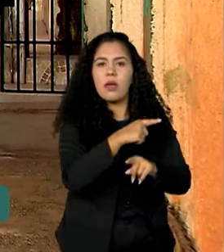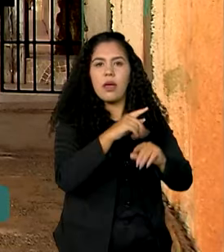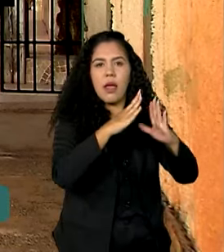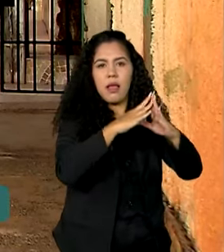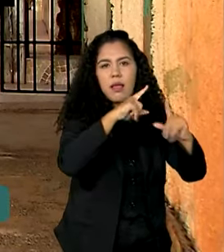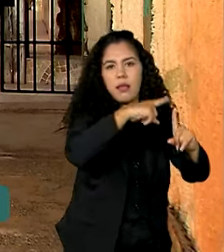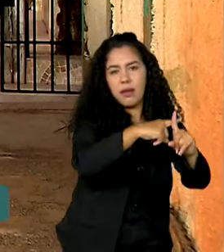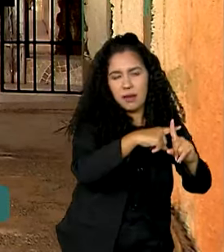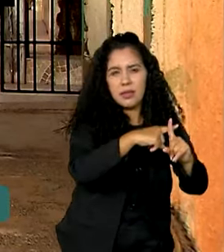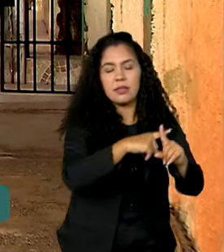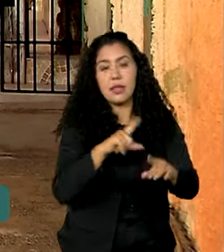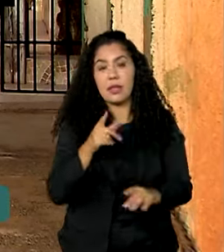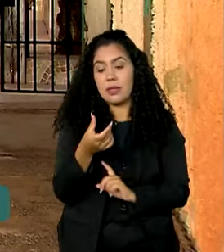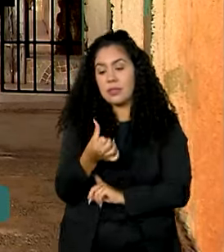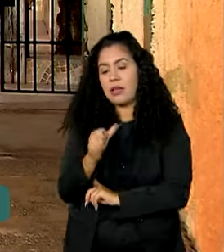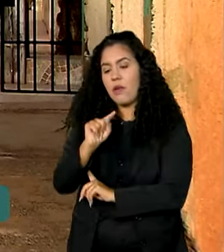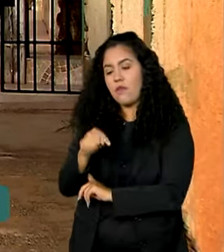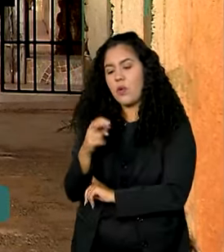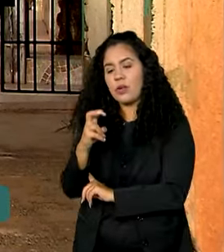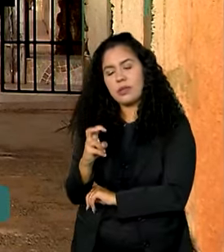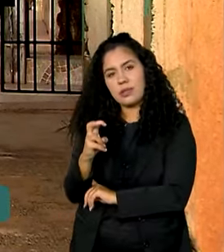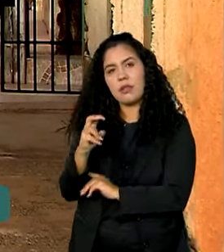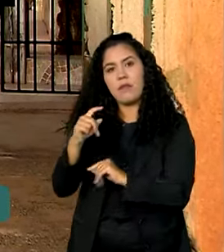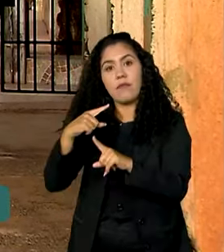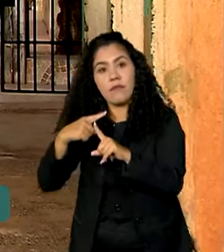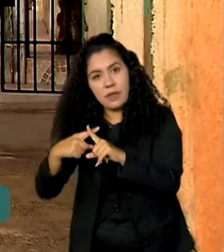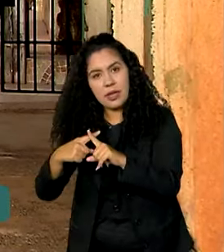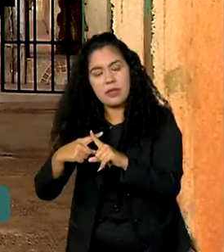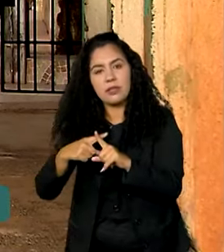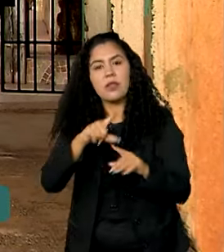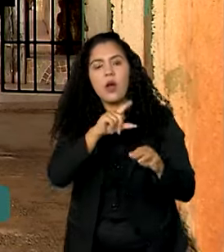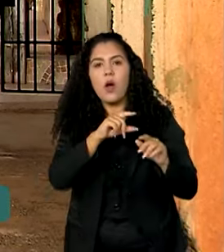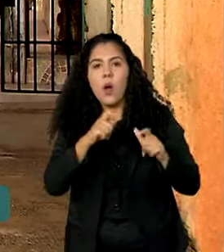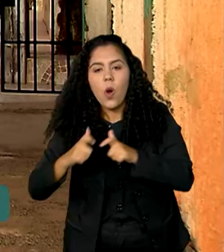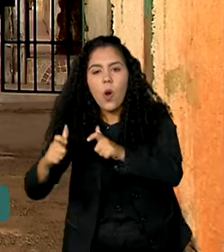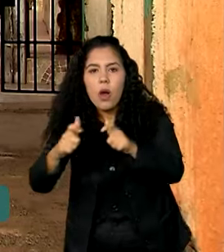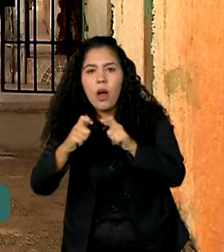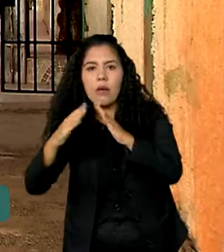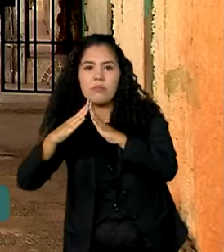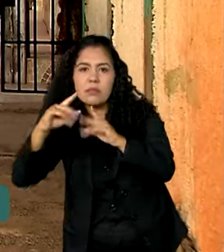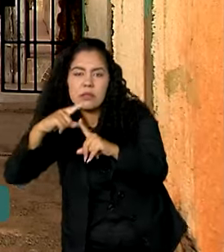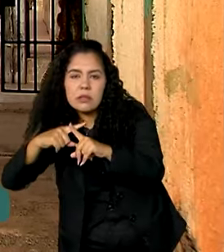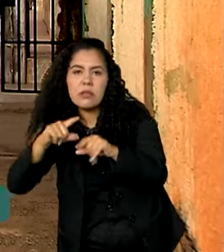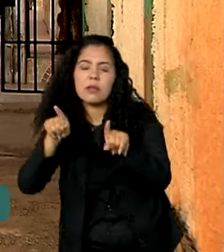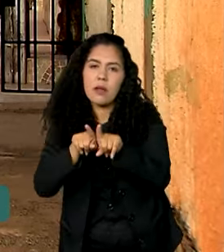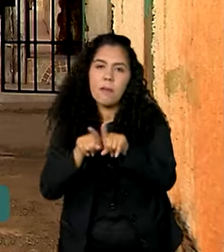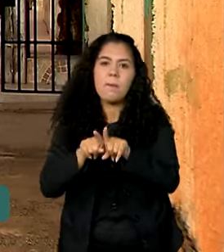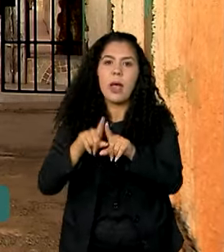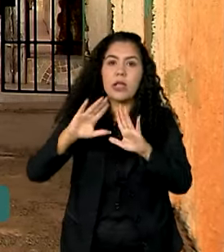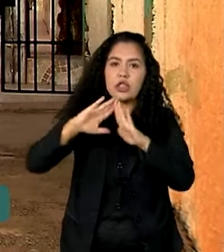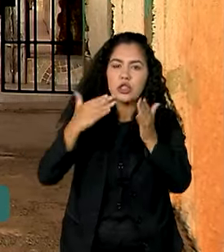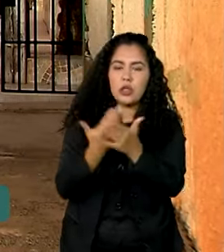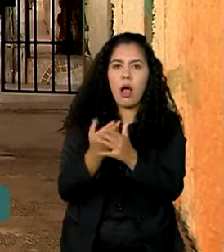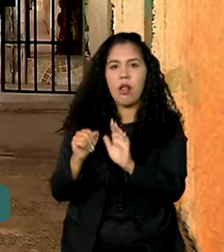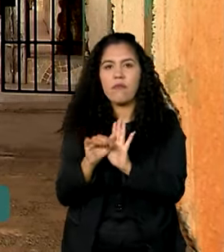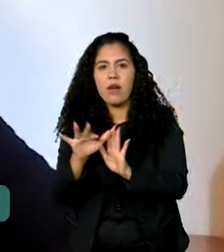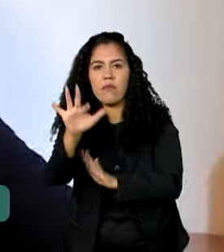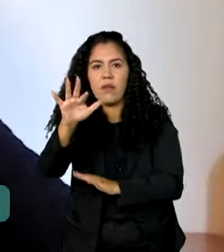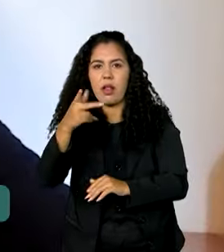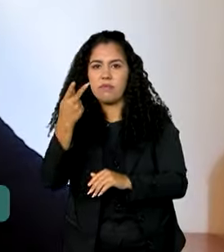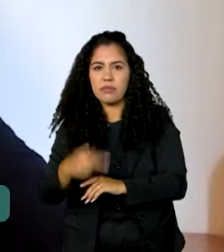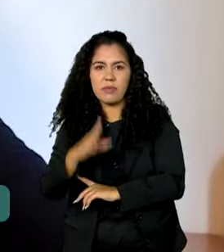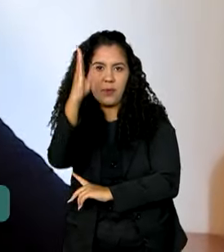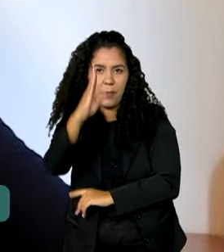,5 vezes mais estabelecimentos religiosos que escolas em favelas e comunidades do Brasil.